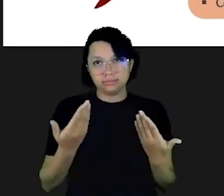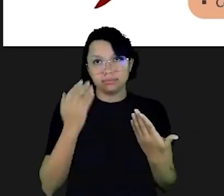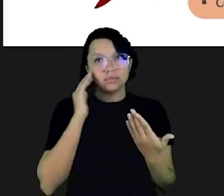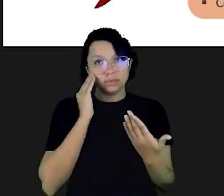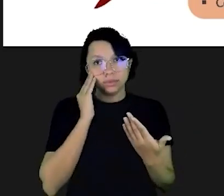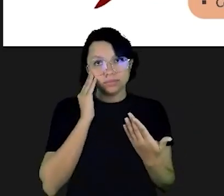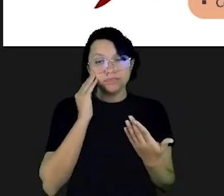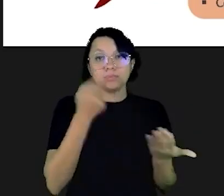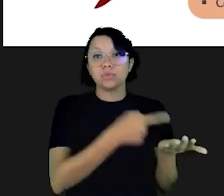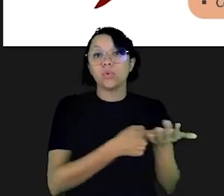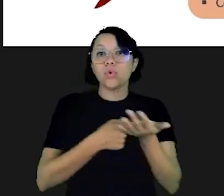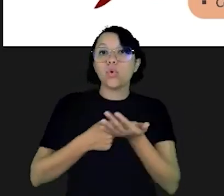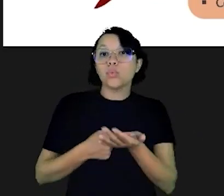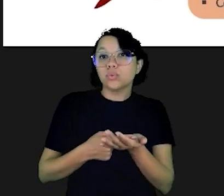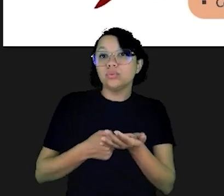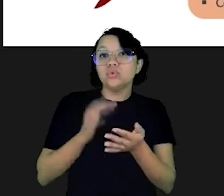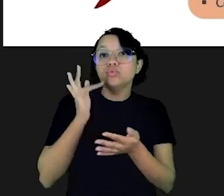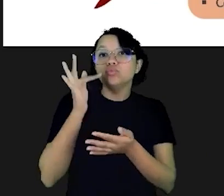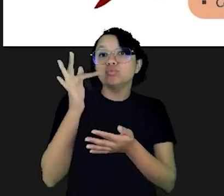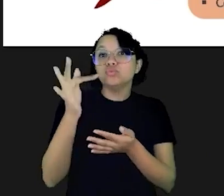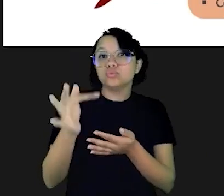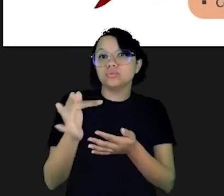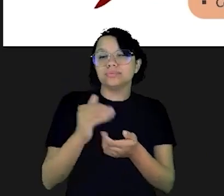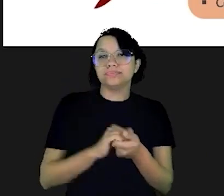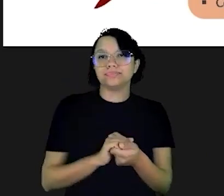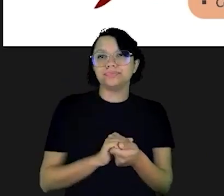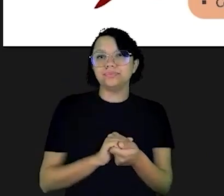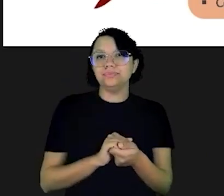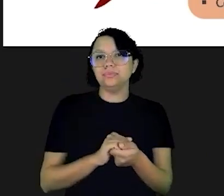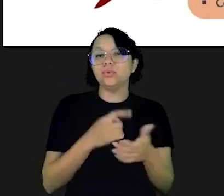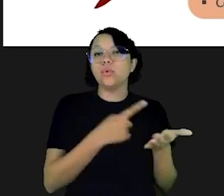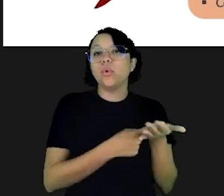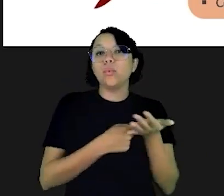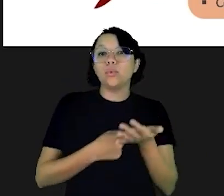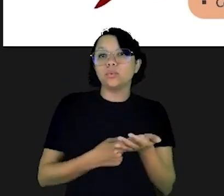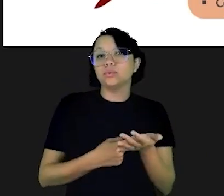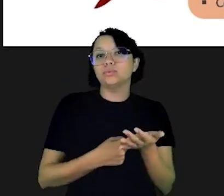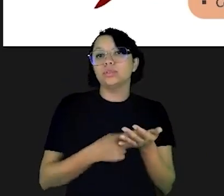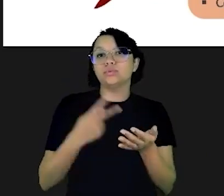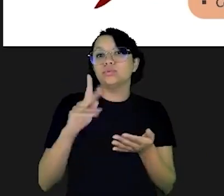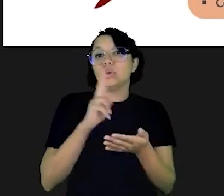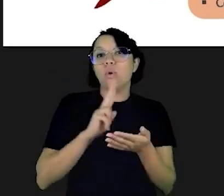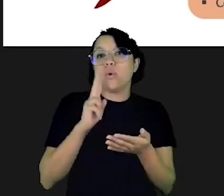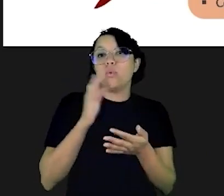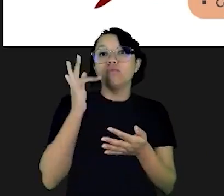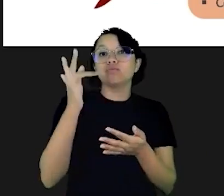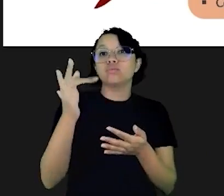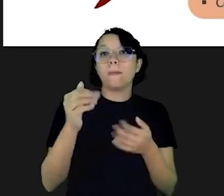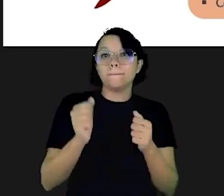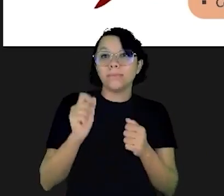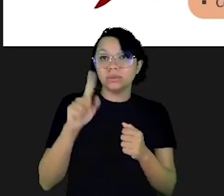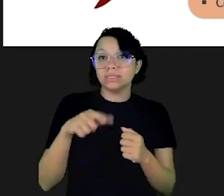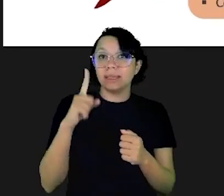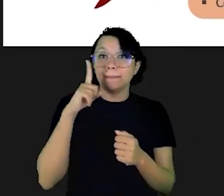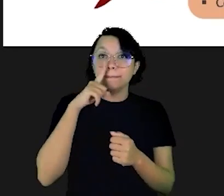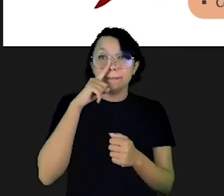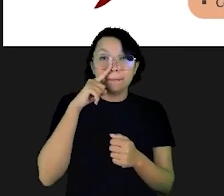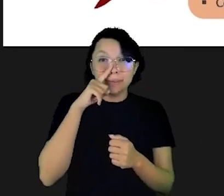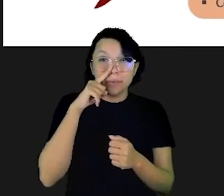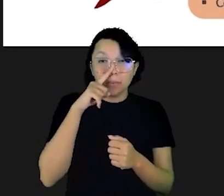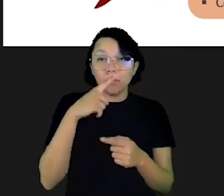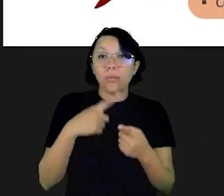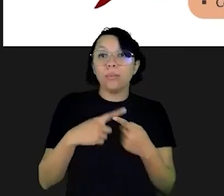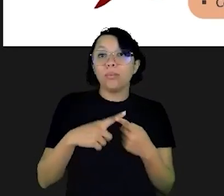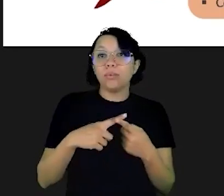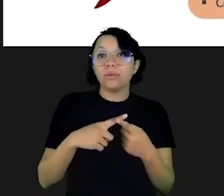é neste sentido que o compromisso futuro que o comprometimento do seu consumo